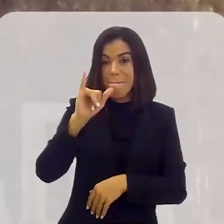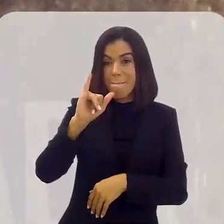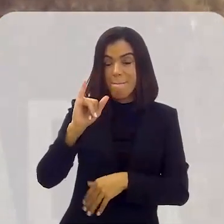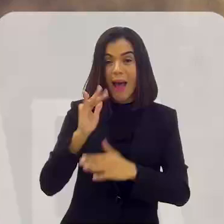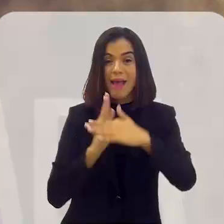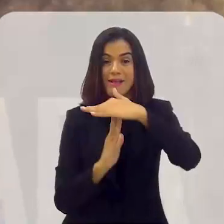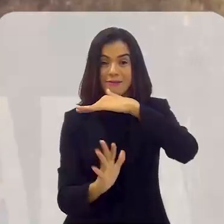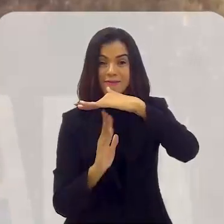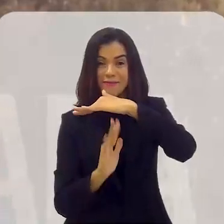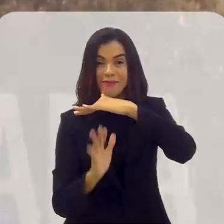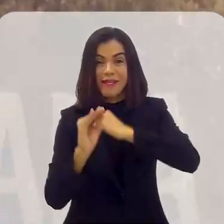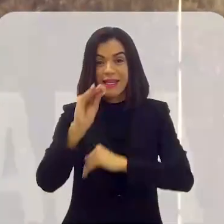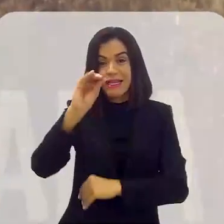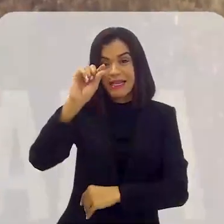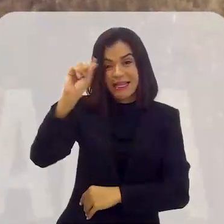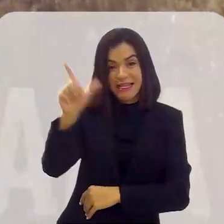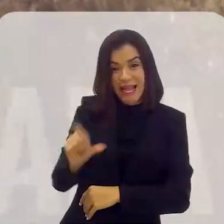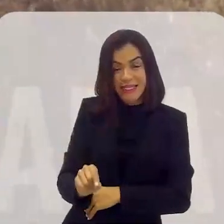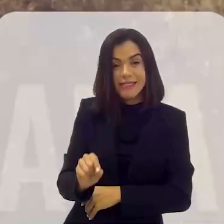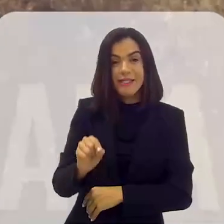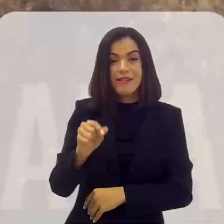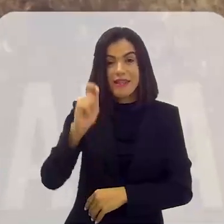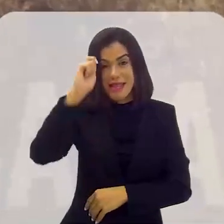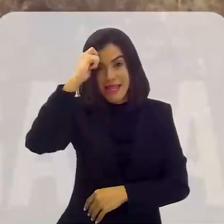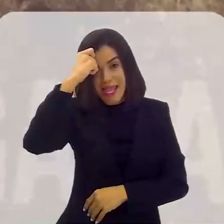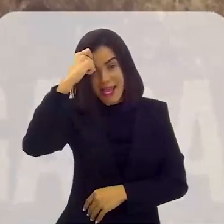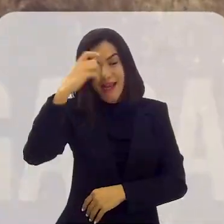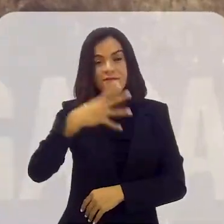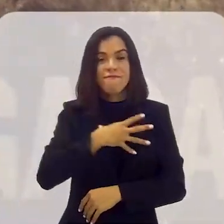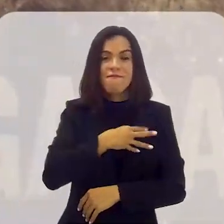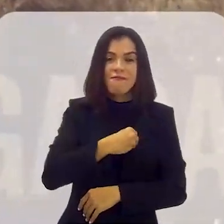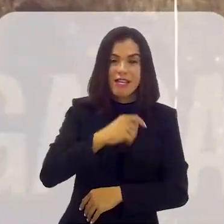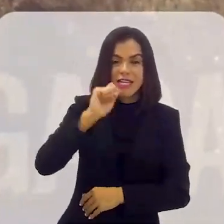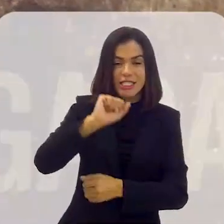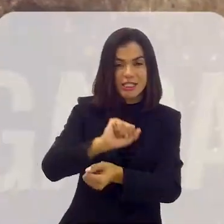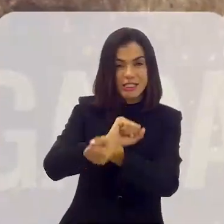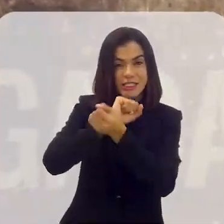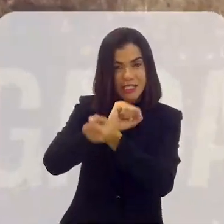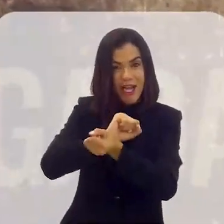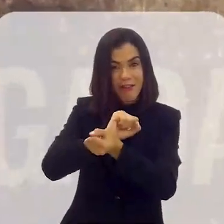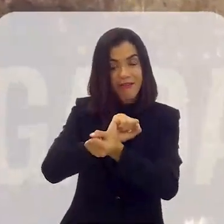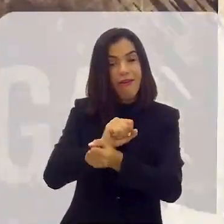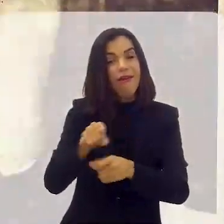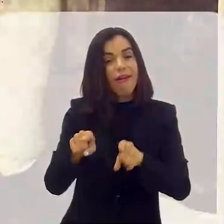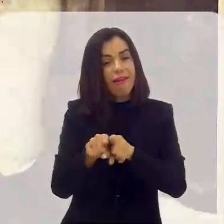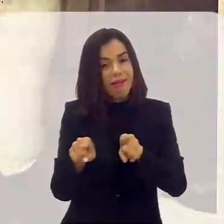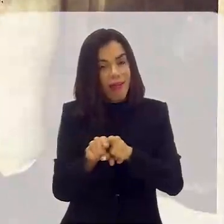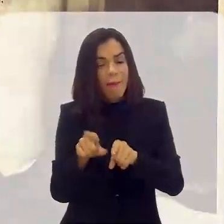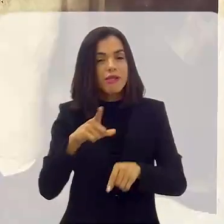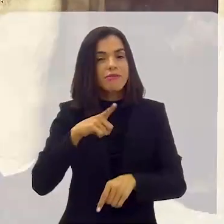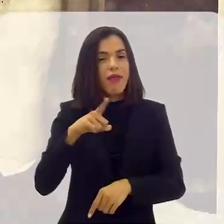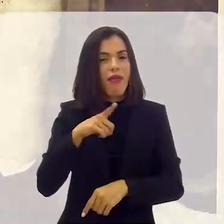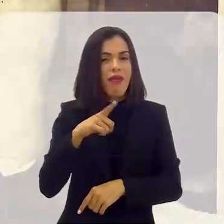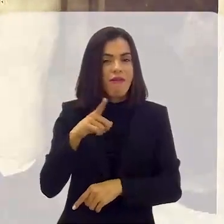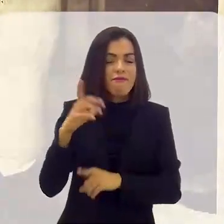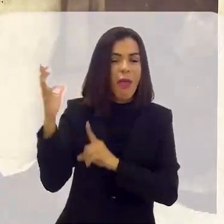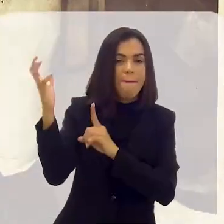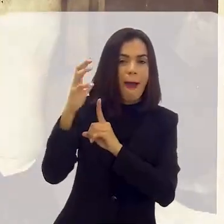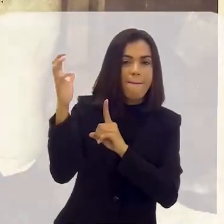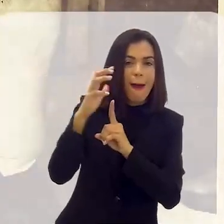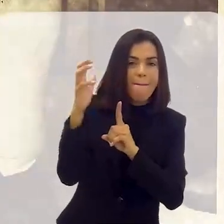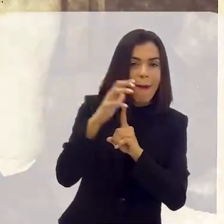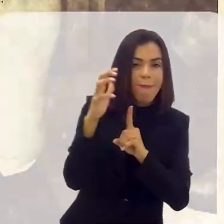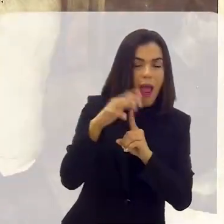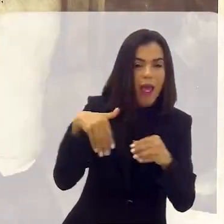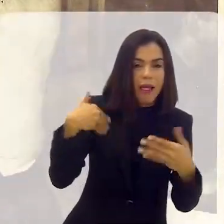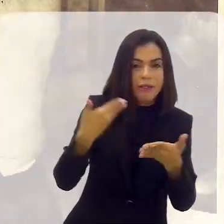imigrante italiano e mãe empregada doméstica, negra e filha de escravos, Marighella foi vítima de outro fantasma que,